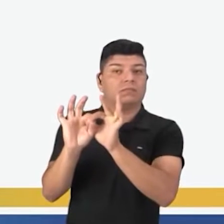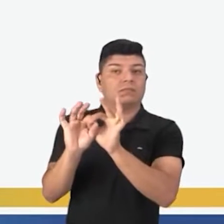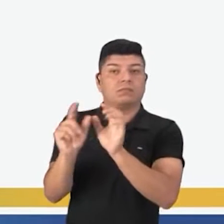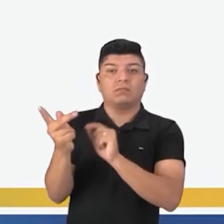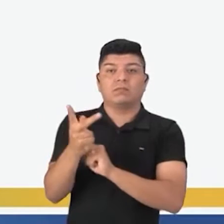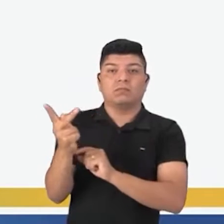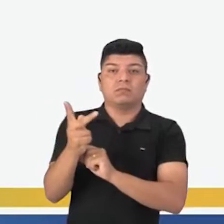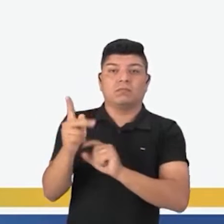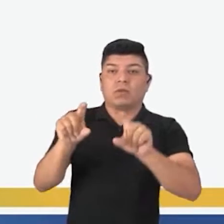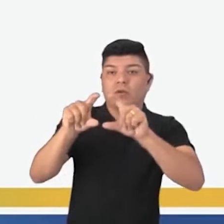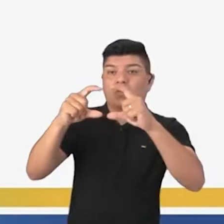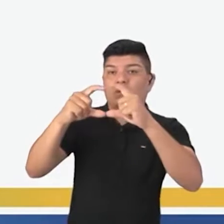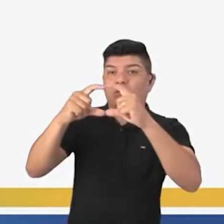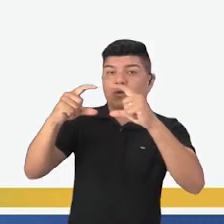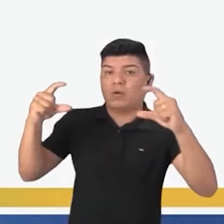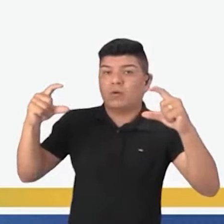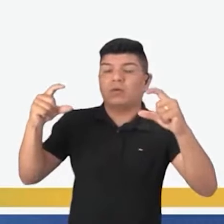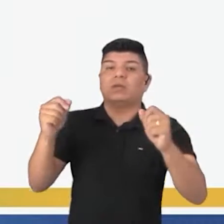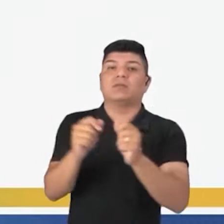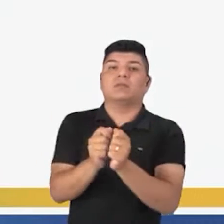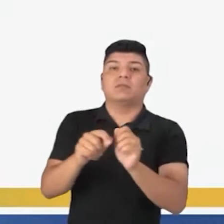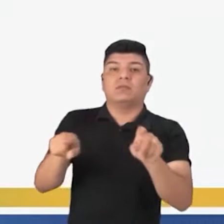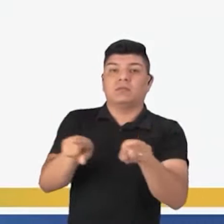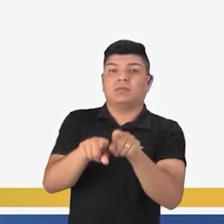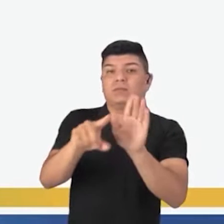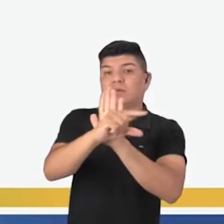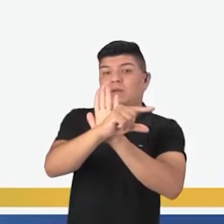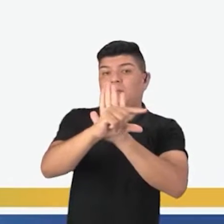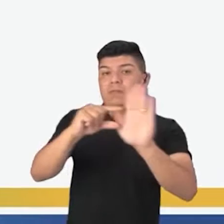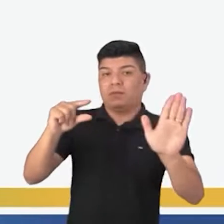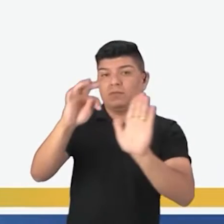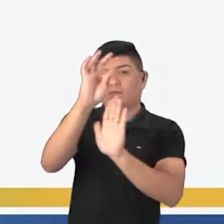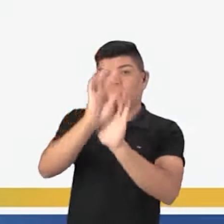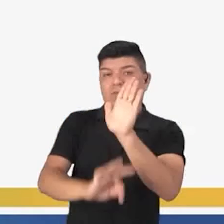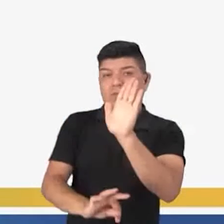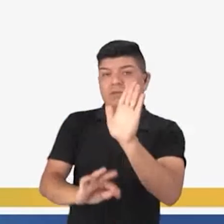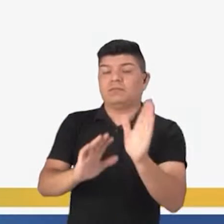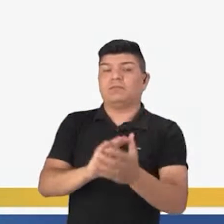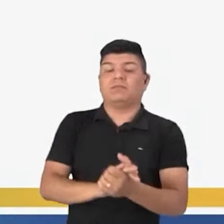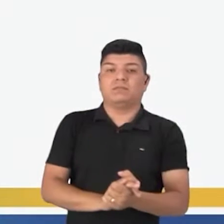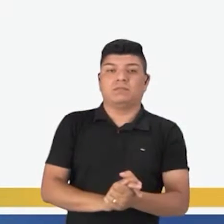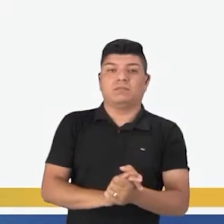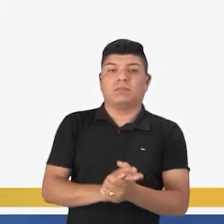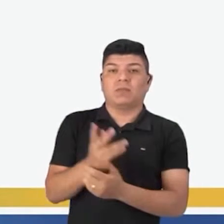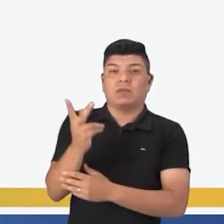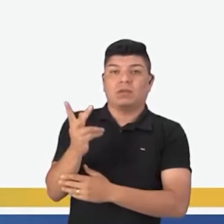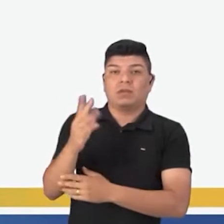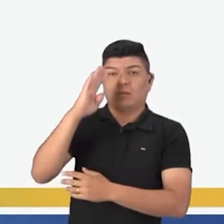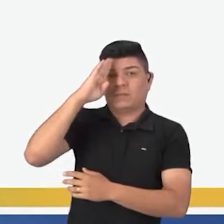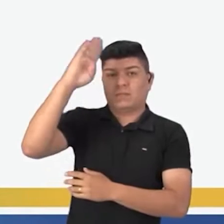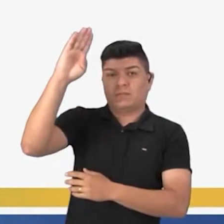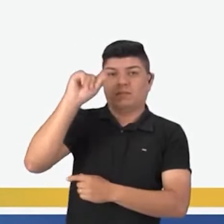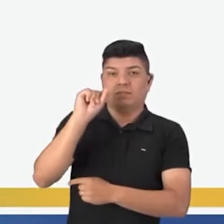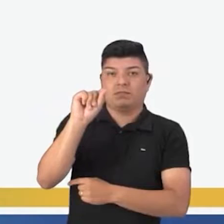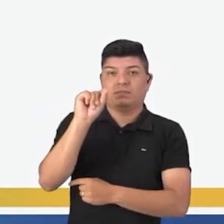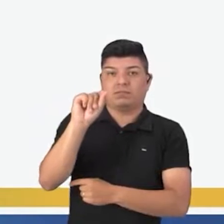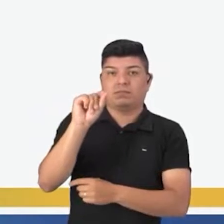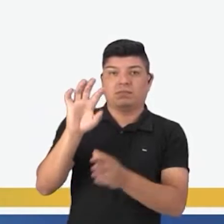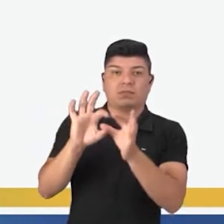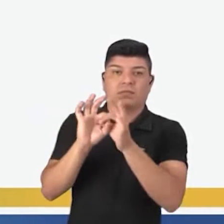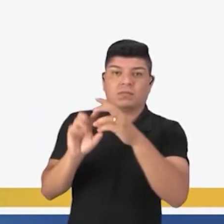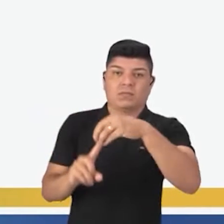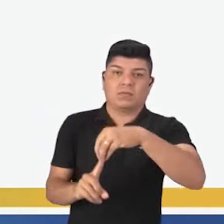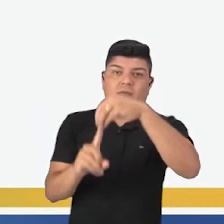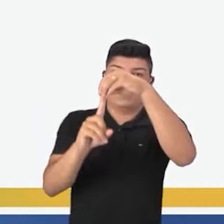entre as orações, períodos ou até mesmo parágrafos de um texto. Eles são fundamentais